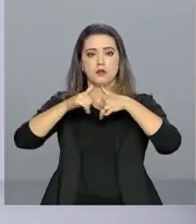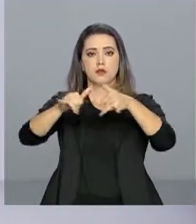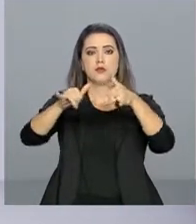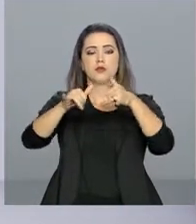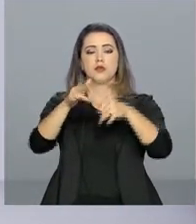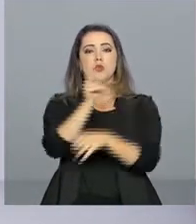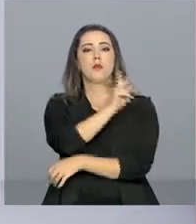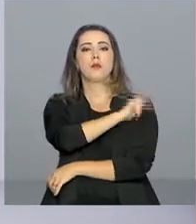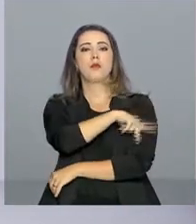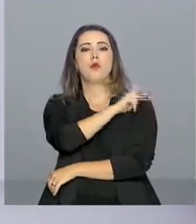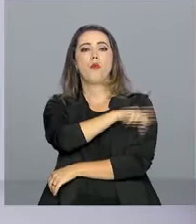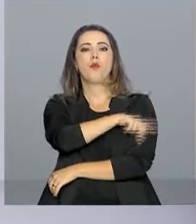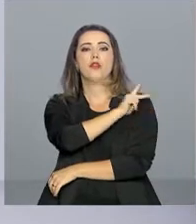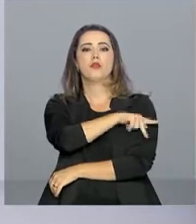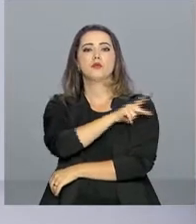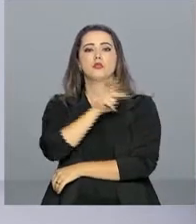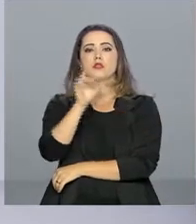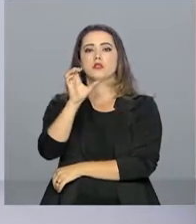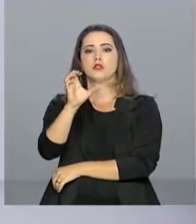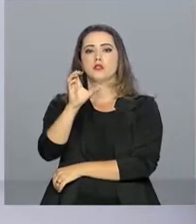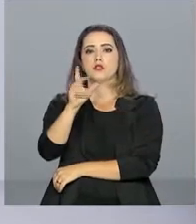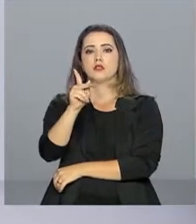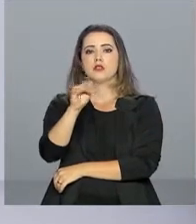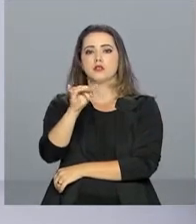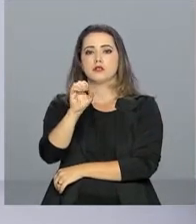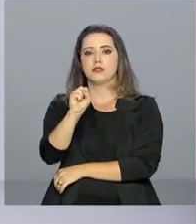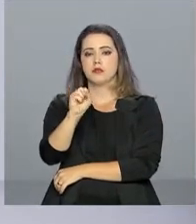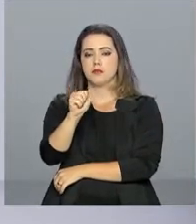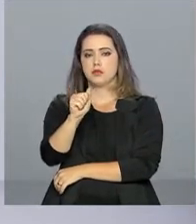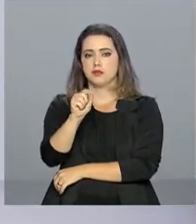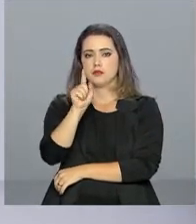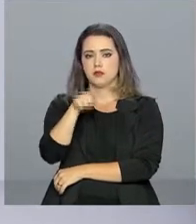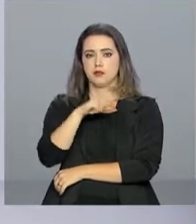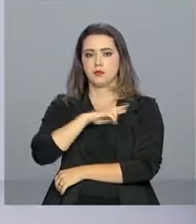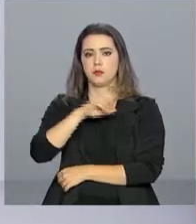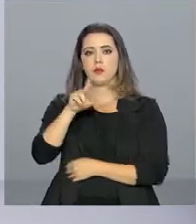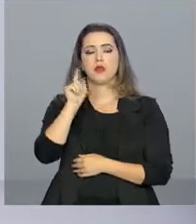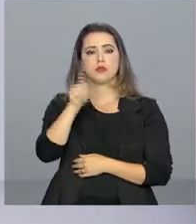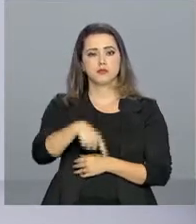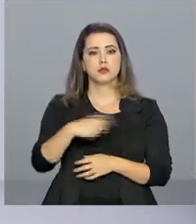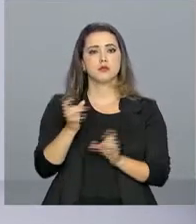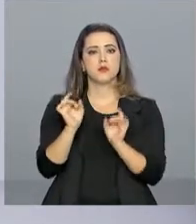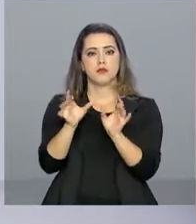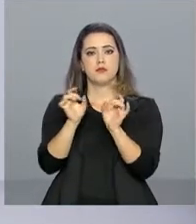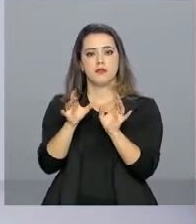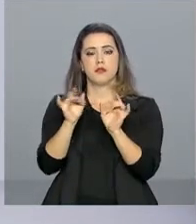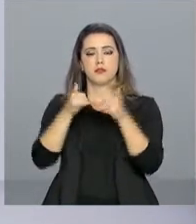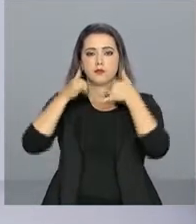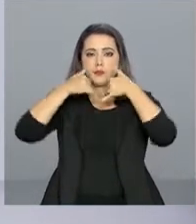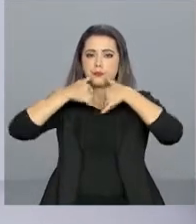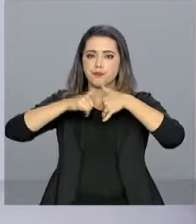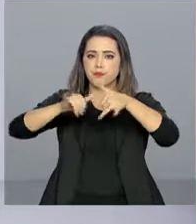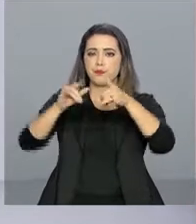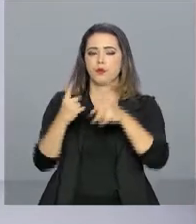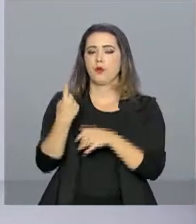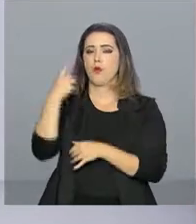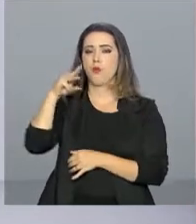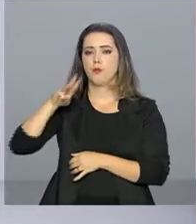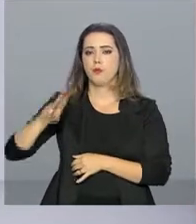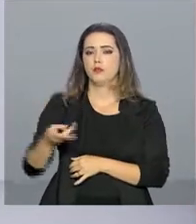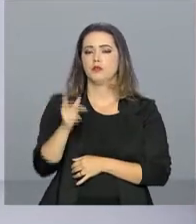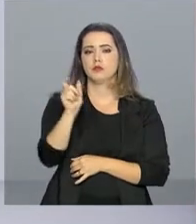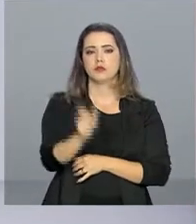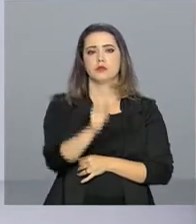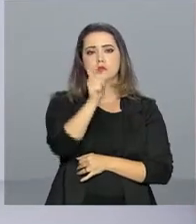Distribuição Piauí, a Cepisa. A empresa é responsável pela distribuição de energia elétrica para cerca de 1 milhão e 200